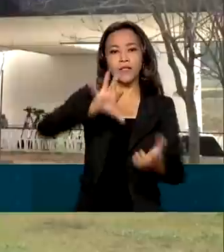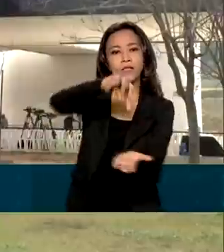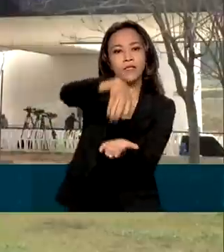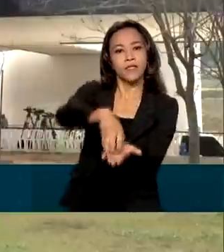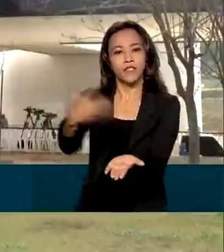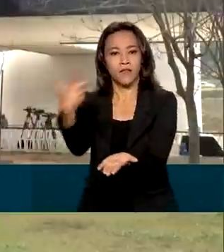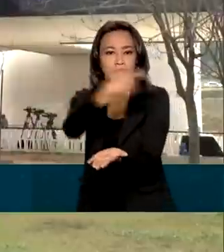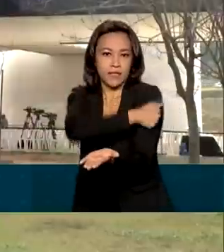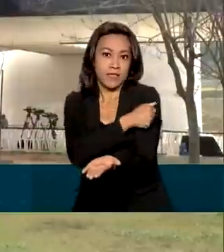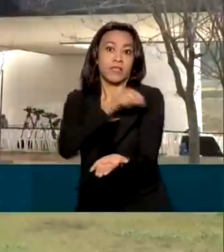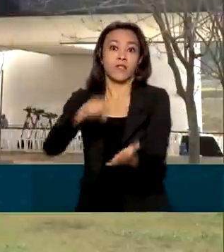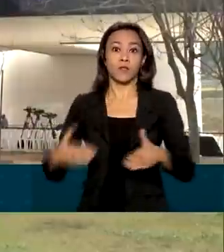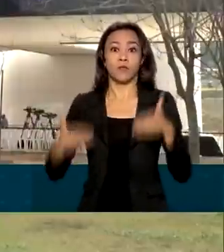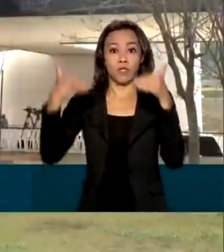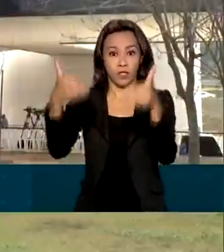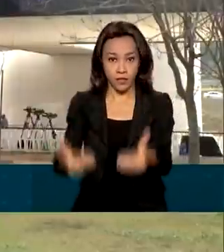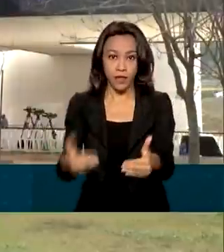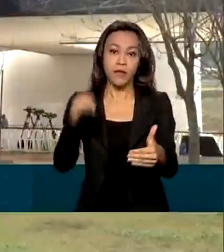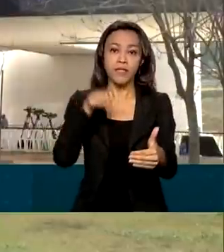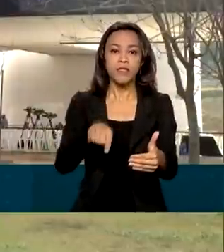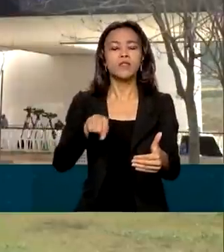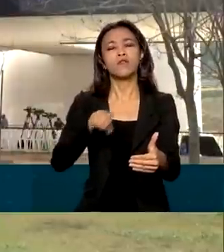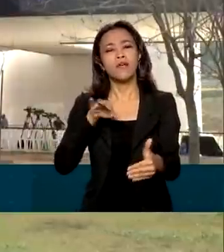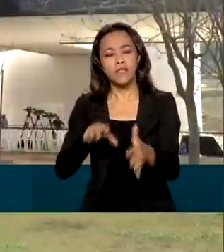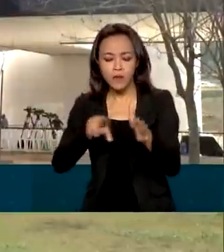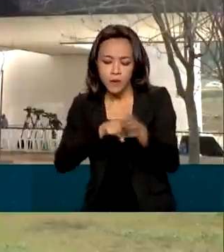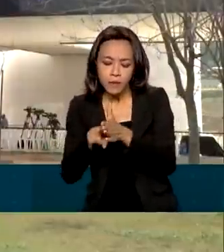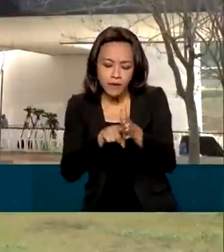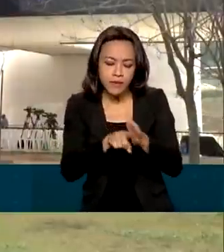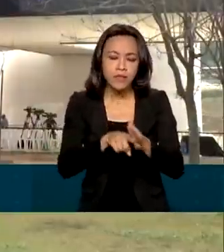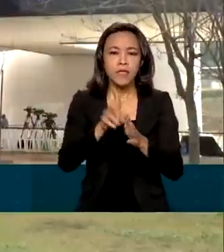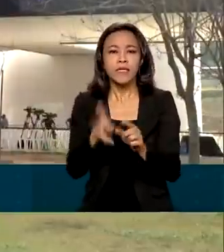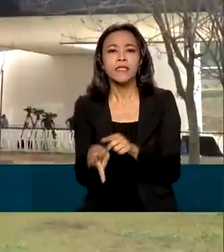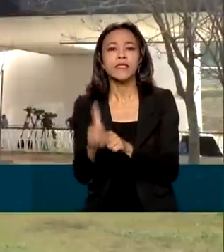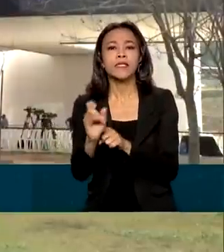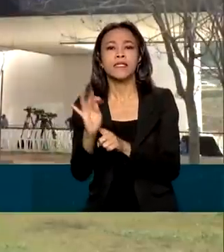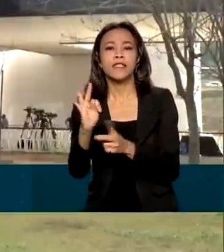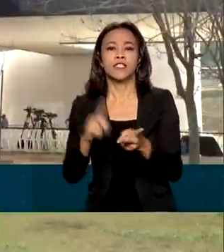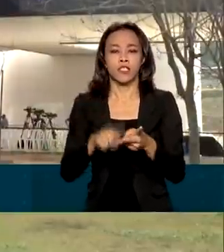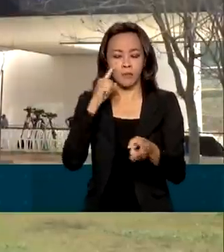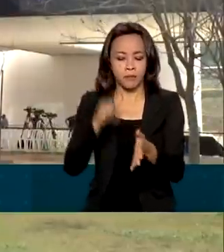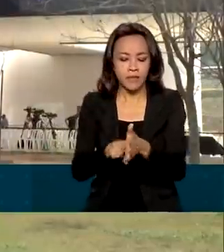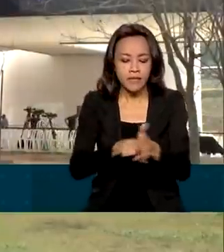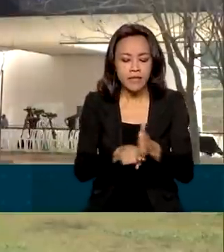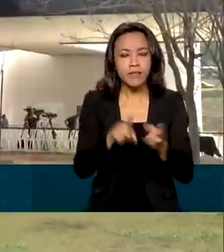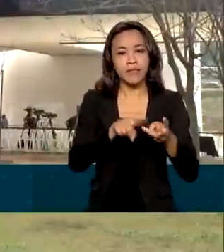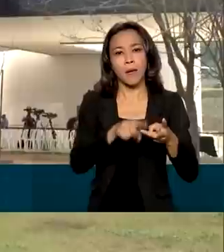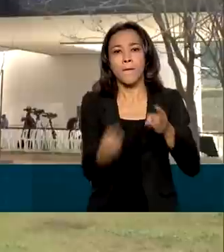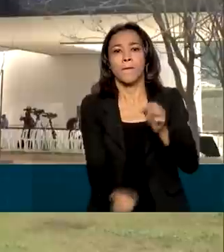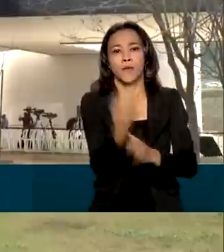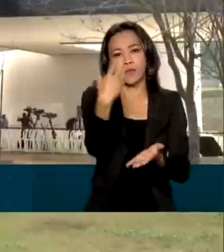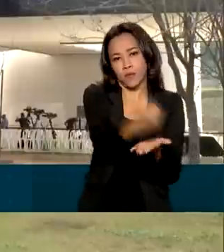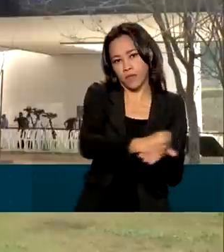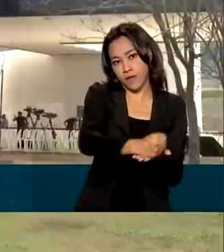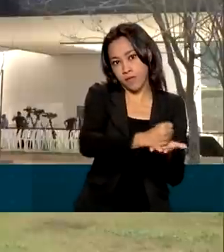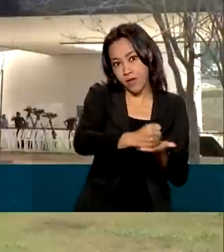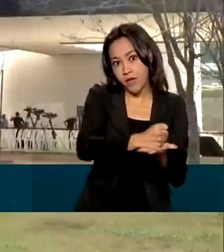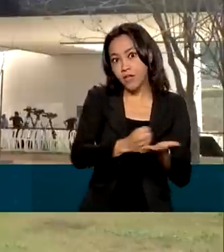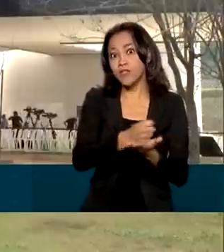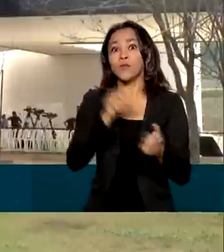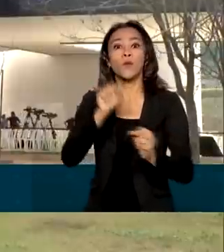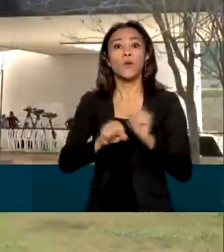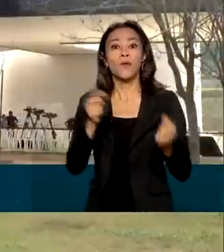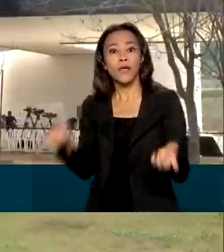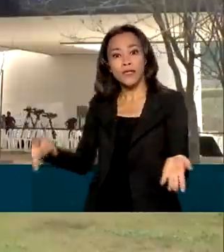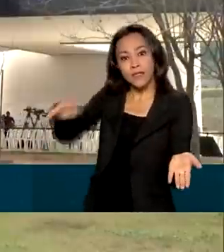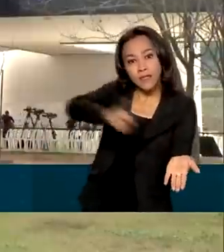local vai servir de eixo para o desenvolvimento de vacinas, kits, diagnósticos e fármacos, com foco na transferência tecnológica para